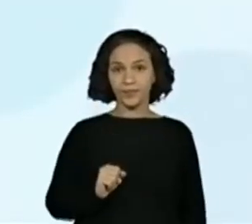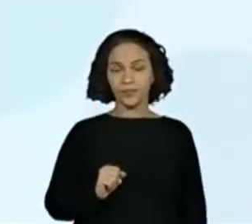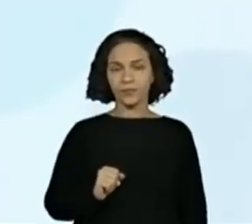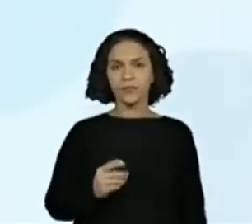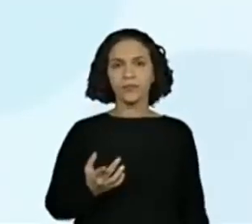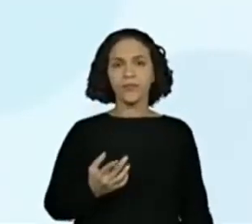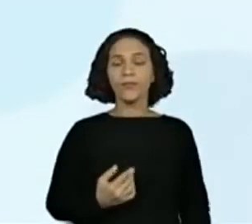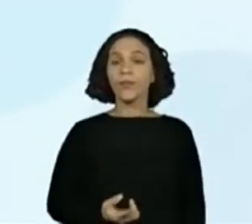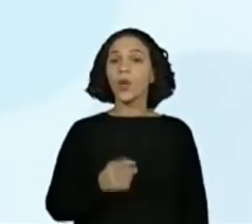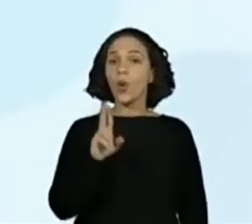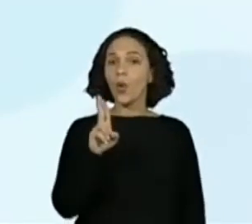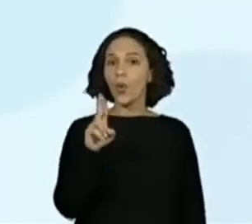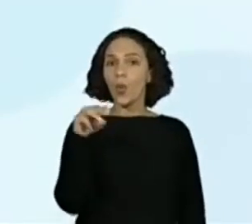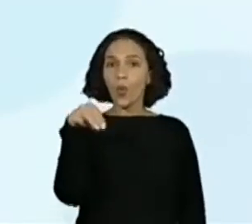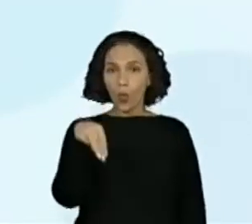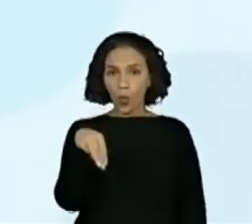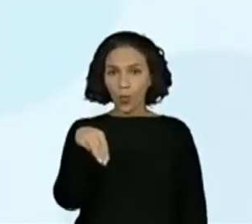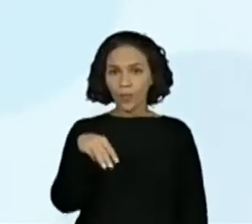Um mil.